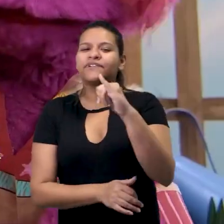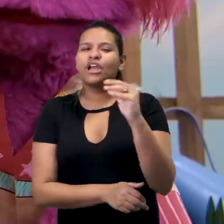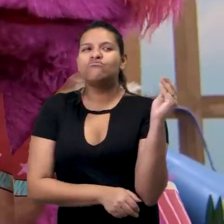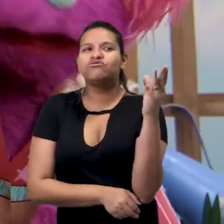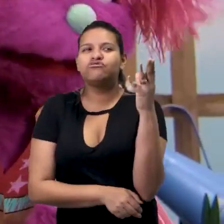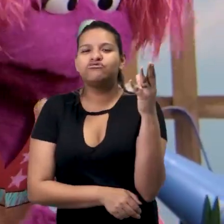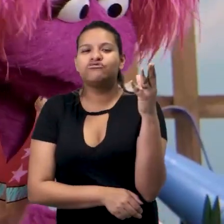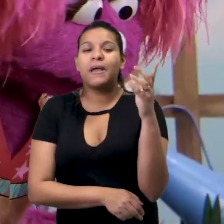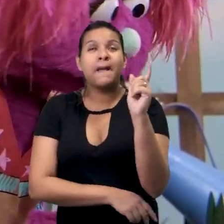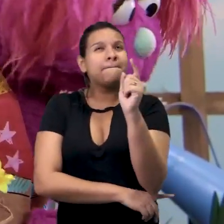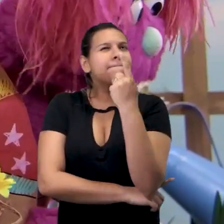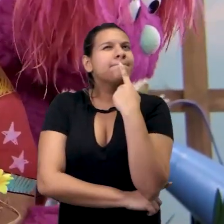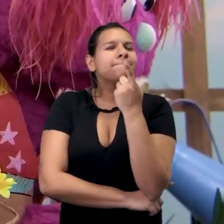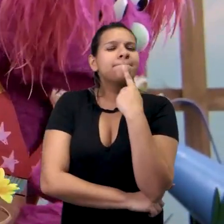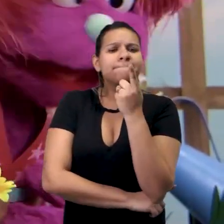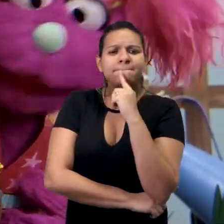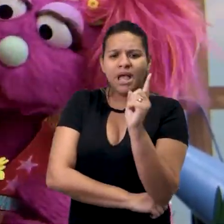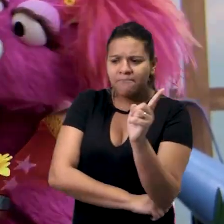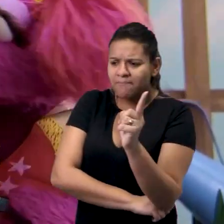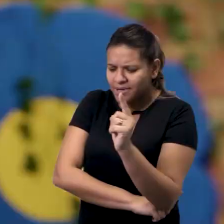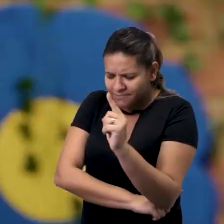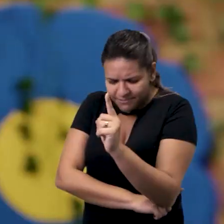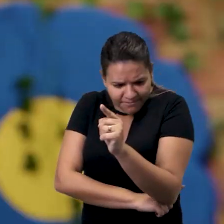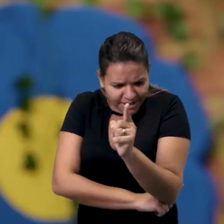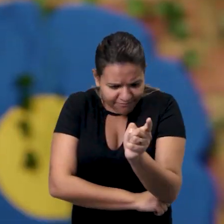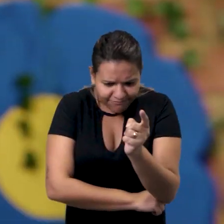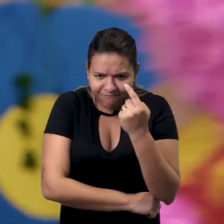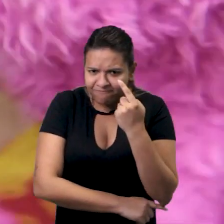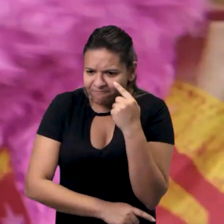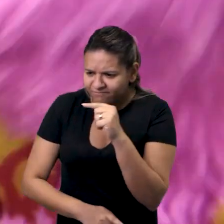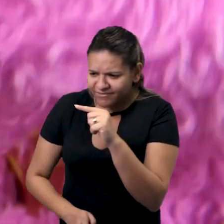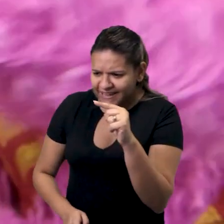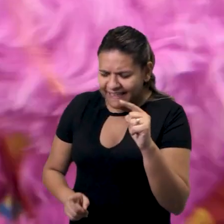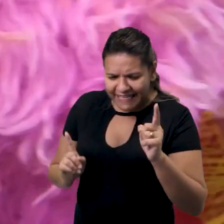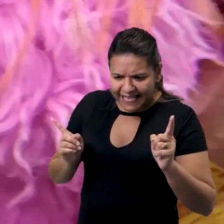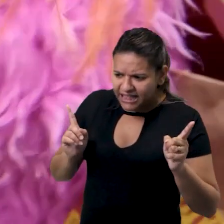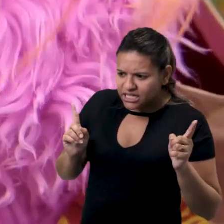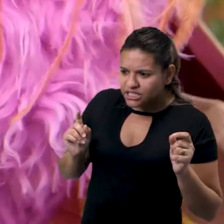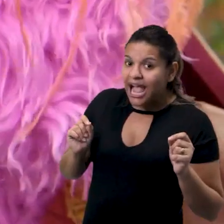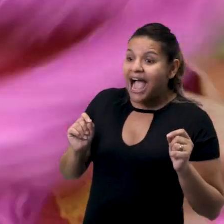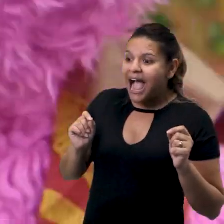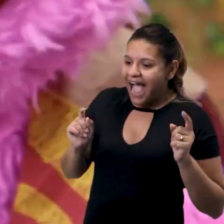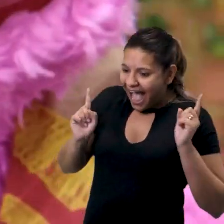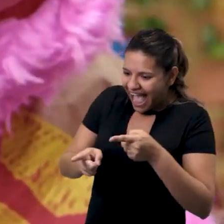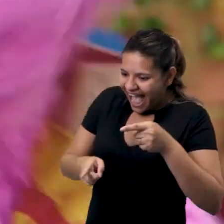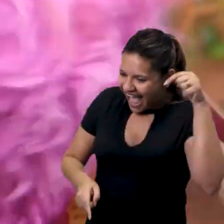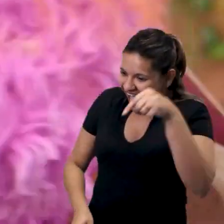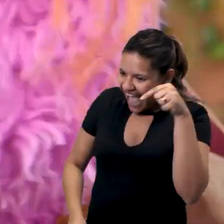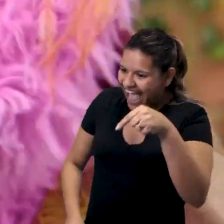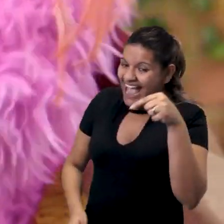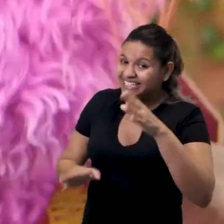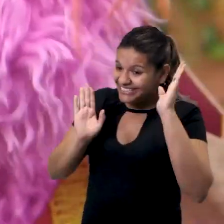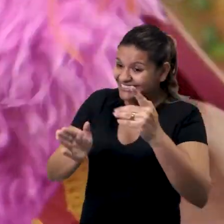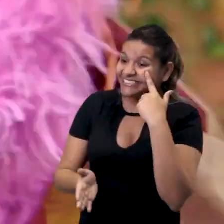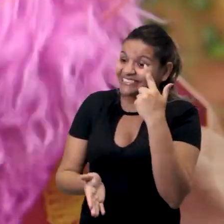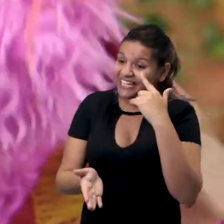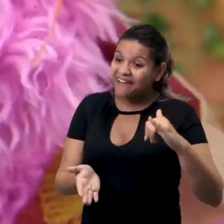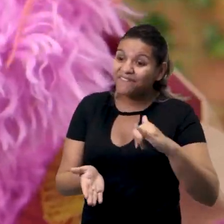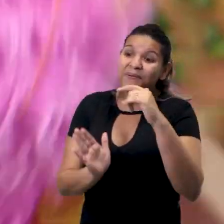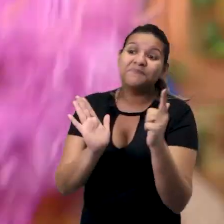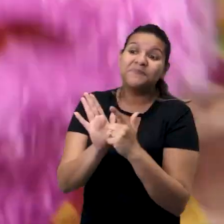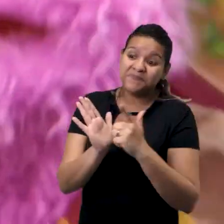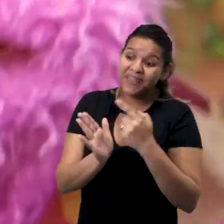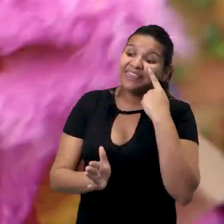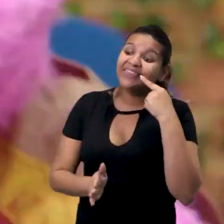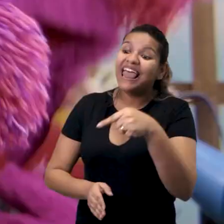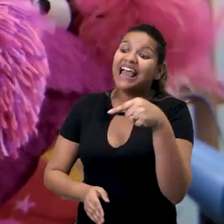estar... O aviãozinho de papel está entre folhas! Lola aproxima o rosto! Aqui! O nosso aviãozinho tá aqui!